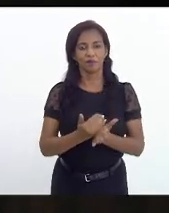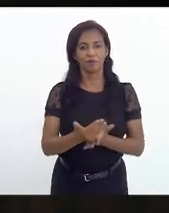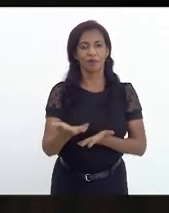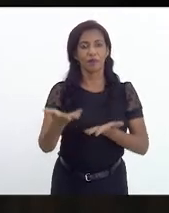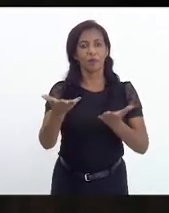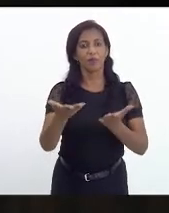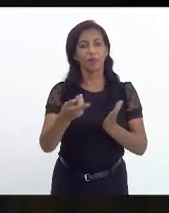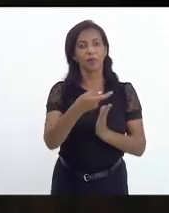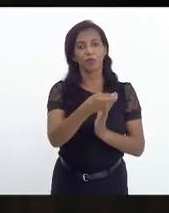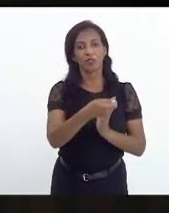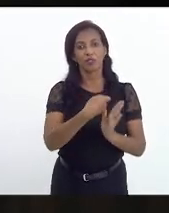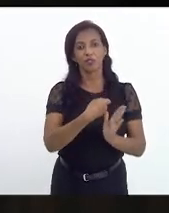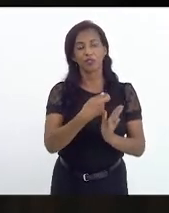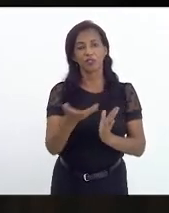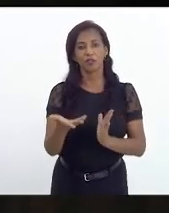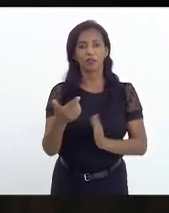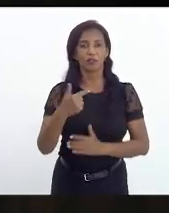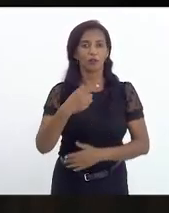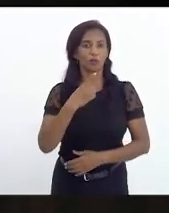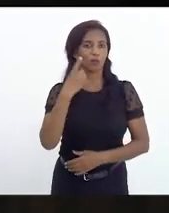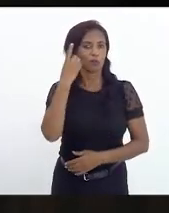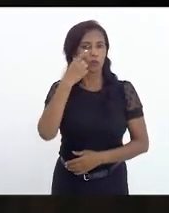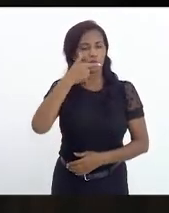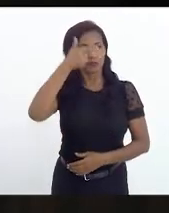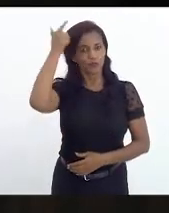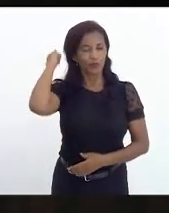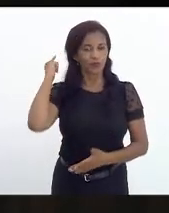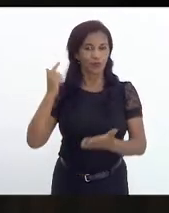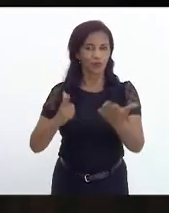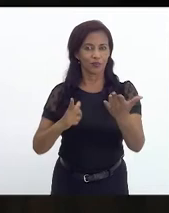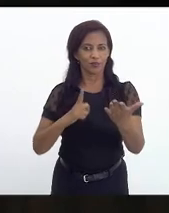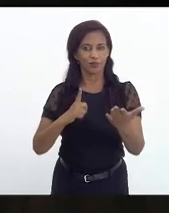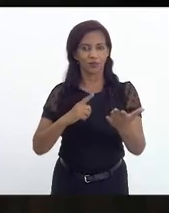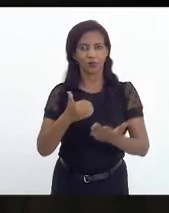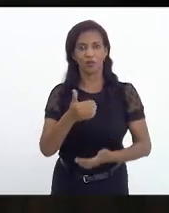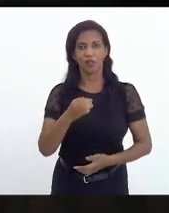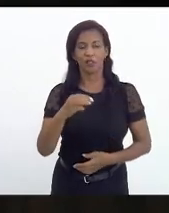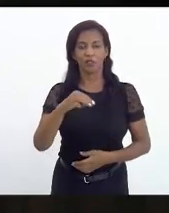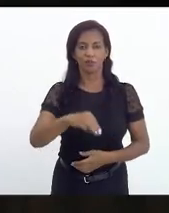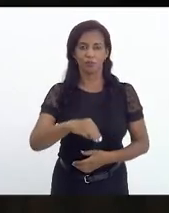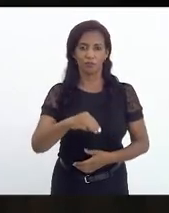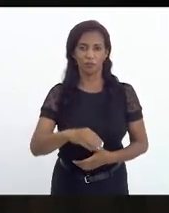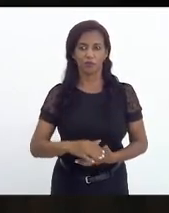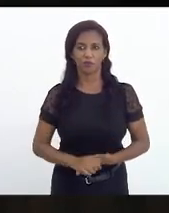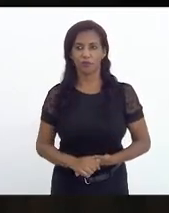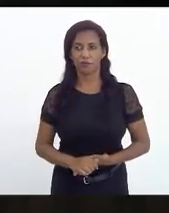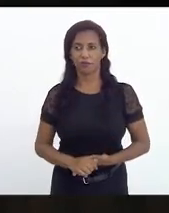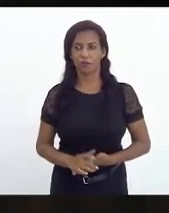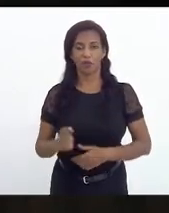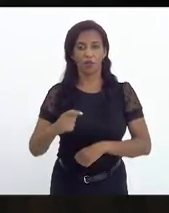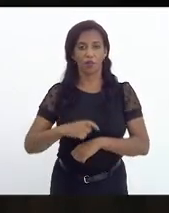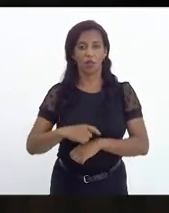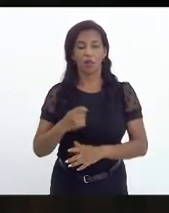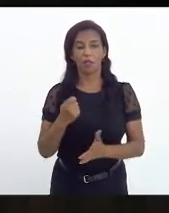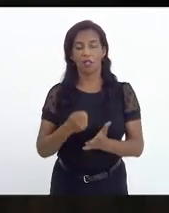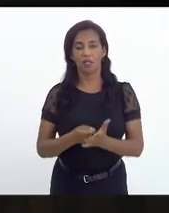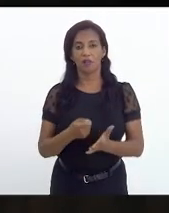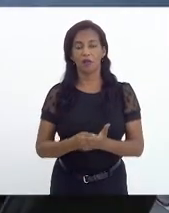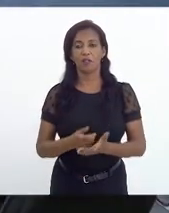O primeiro orador escrito é o novo deputado Luiz Paulo. Vossa Excelência dispõe de 10 minutos do tempo regimental.